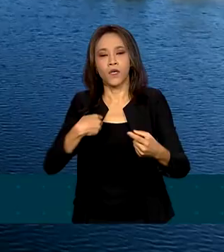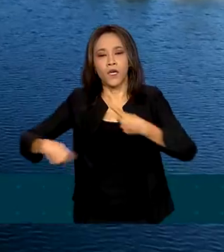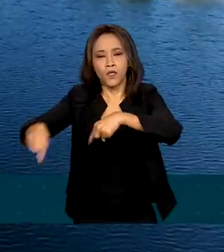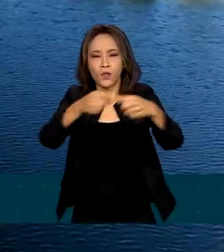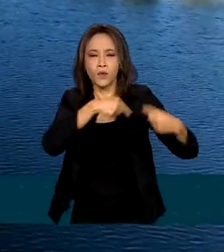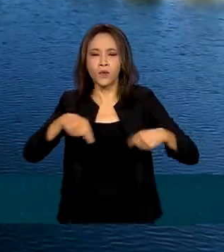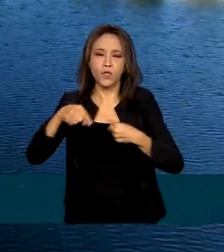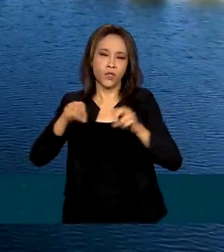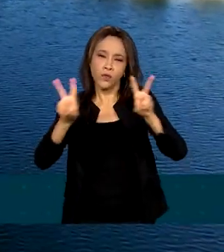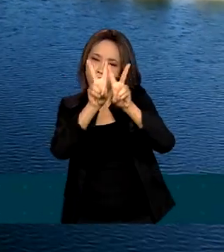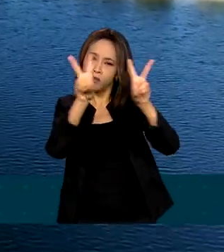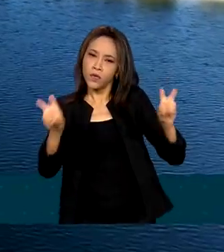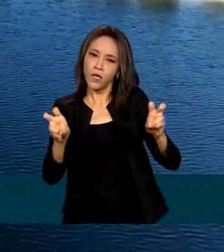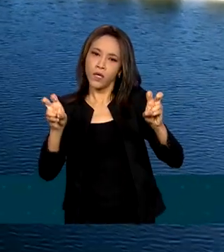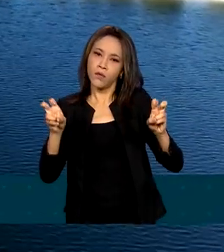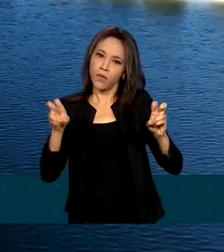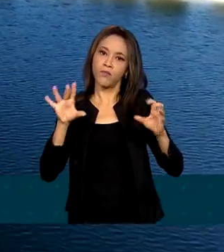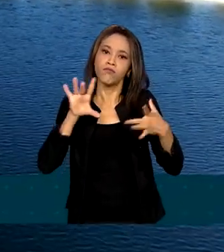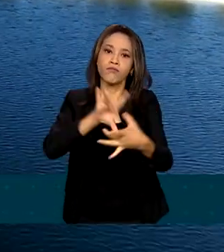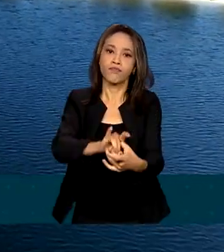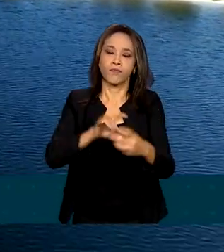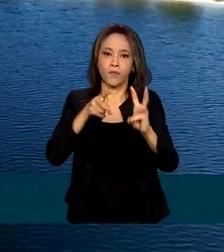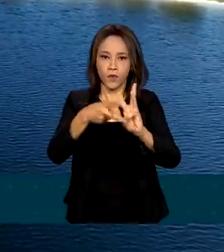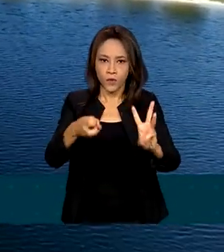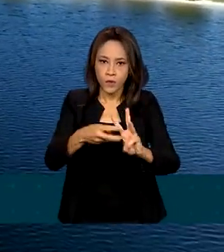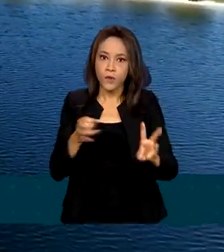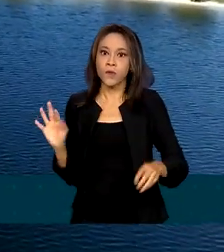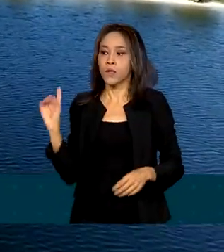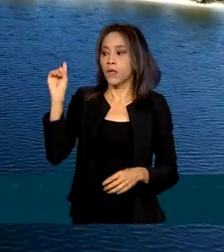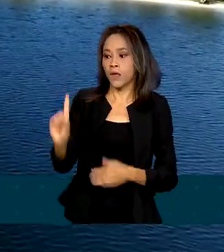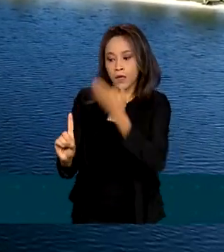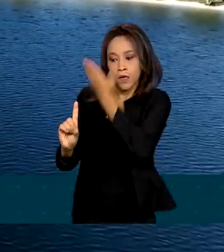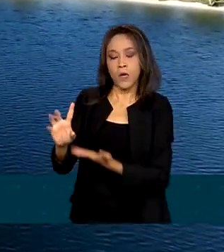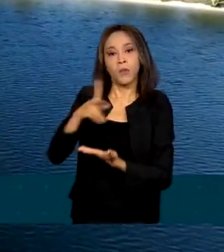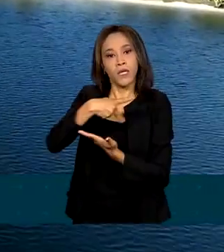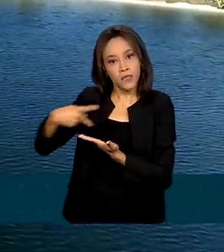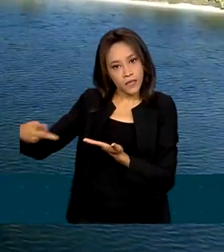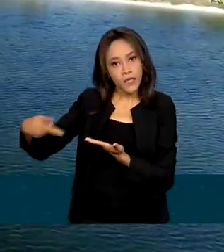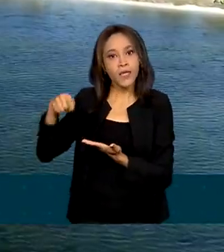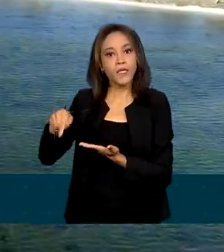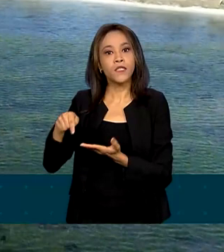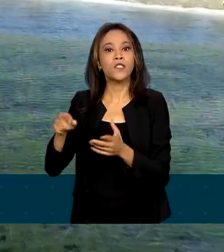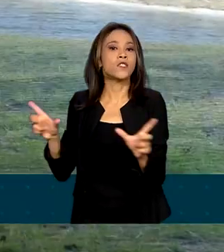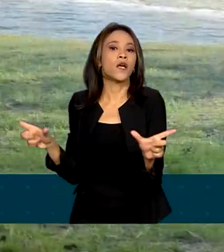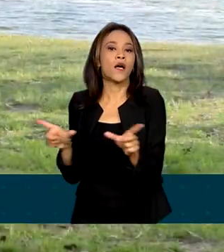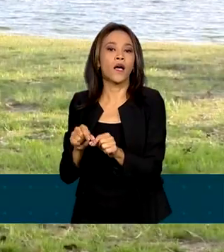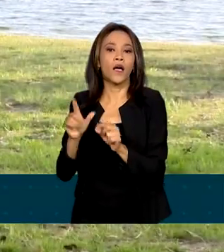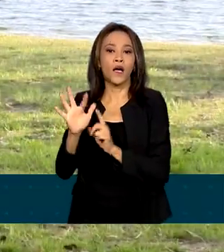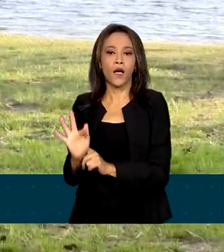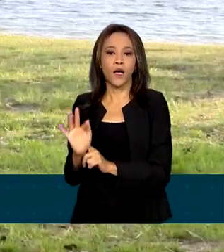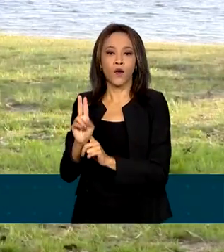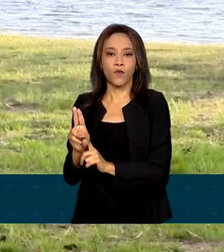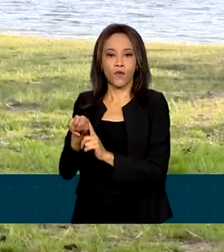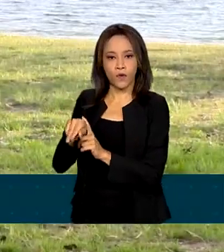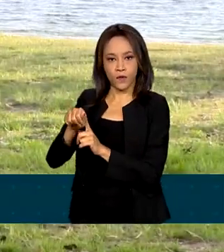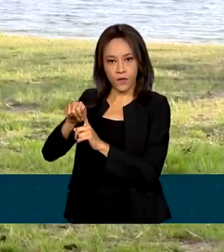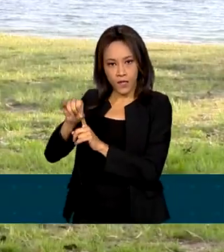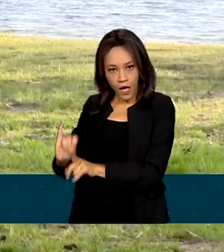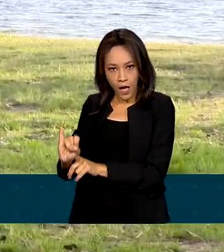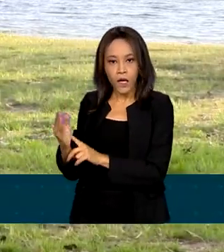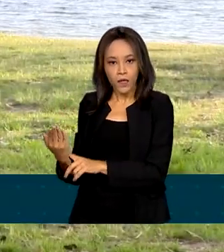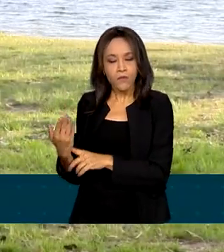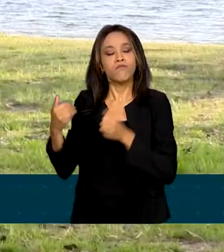indígena. Além do presidente Lula e da presidente da FUNAI, a Fundação Nacional dos Povos Indígenas, Joênia Wapchana,